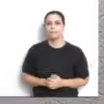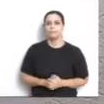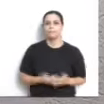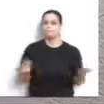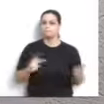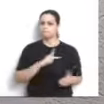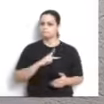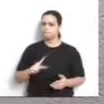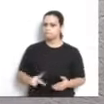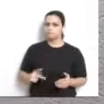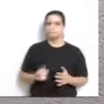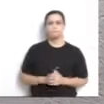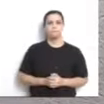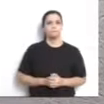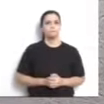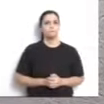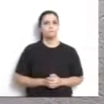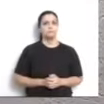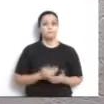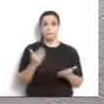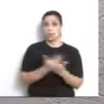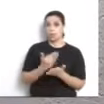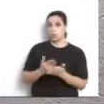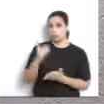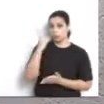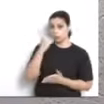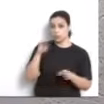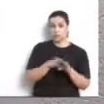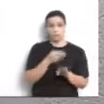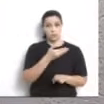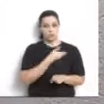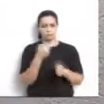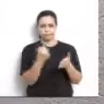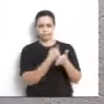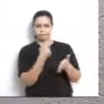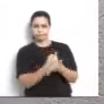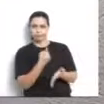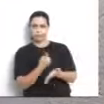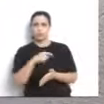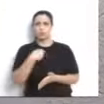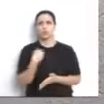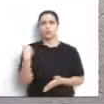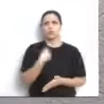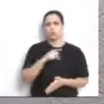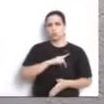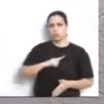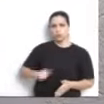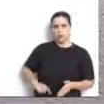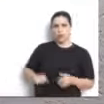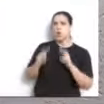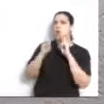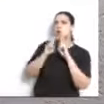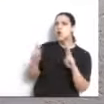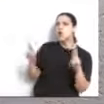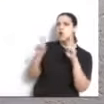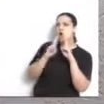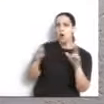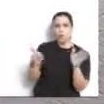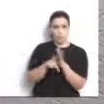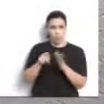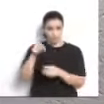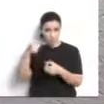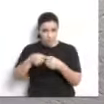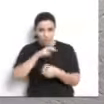Senhor Presidente, aliás, muitos e alguns deputados aqui, colegas nossos, nos perguntaram se o nosso governador foi vaiado lá em Cascavel.